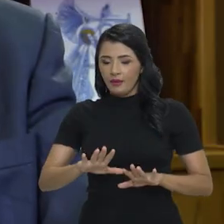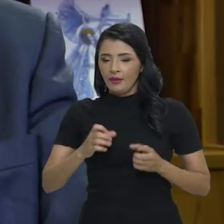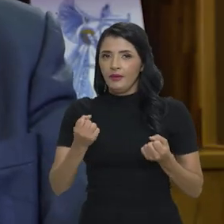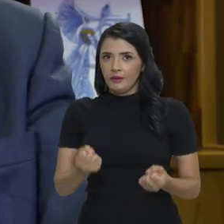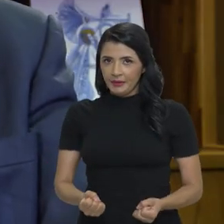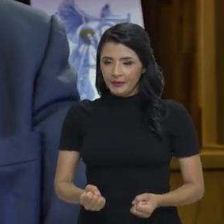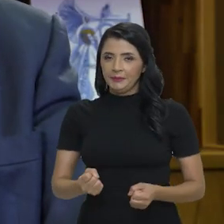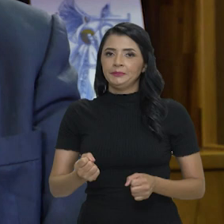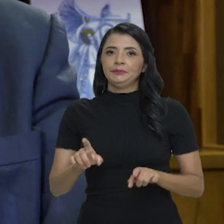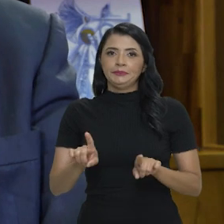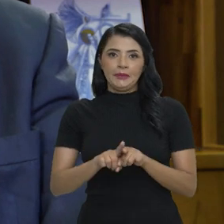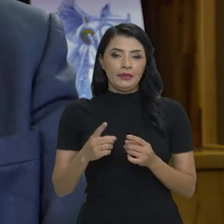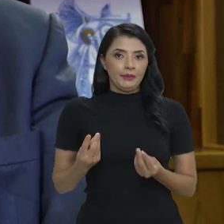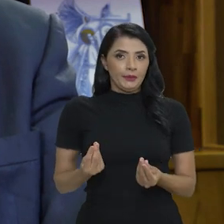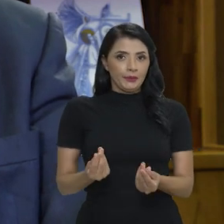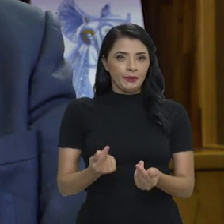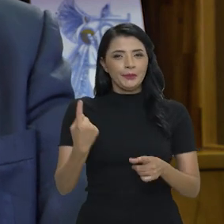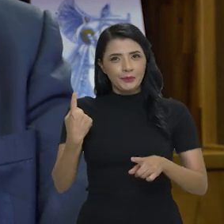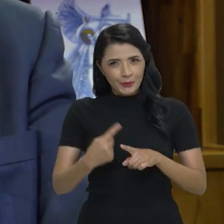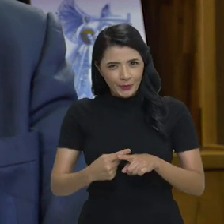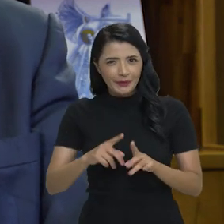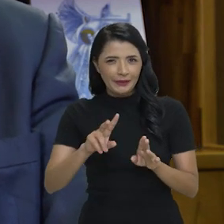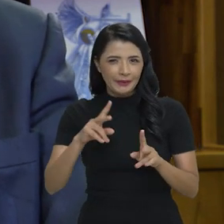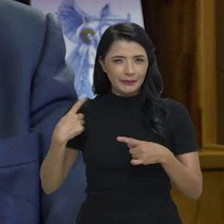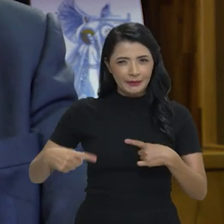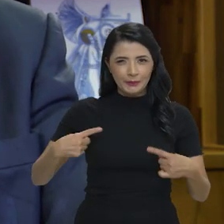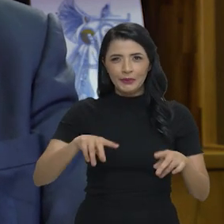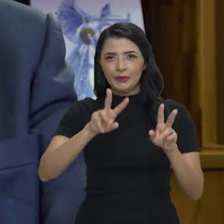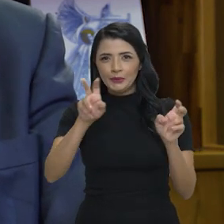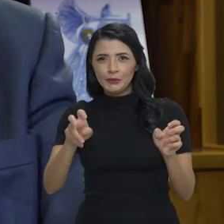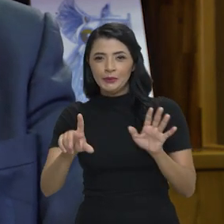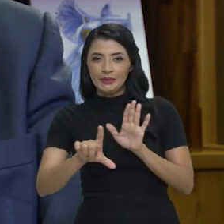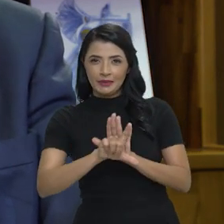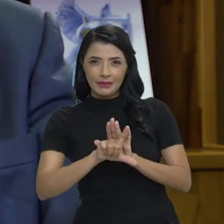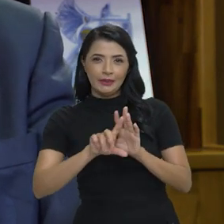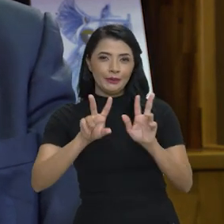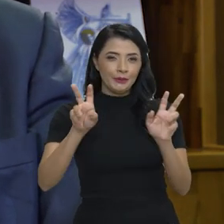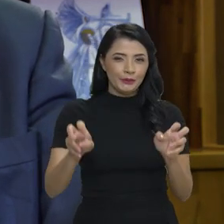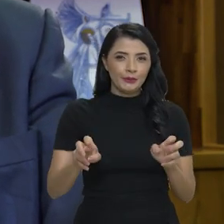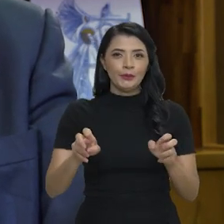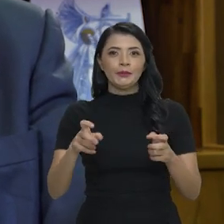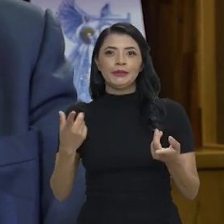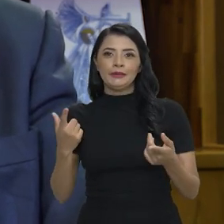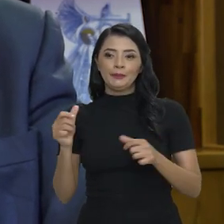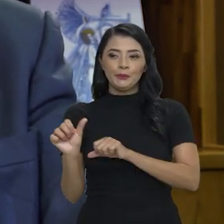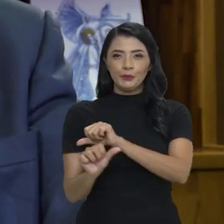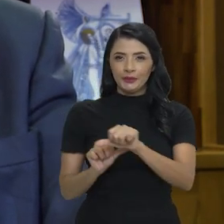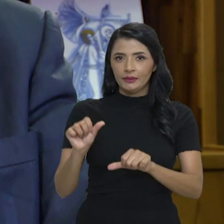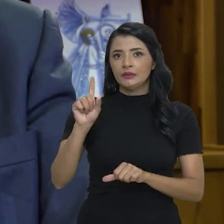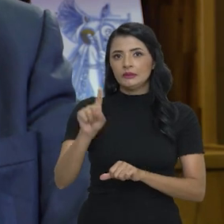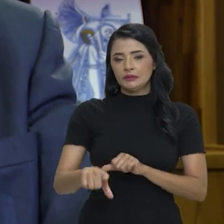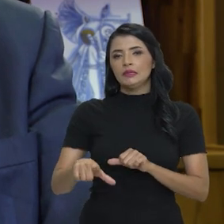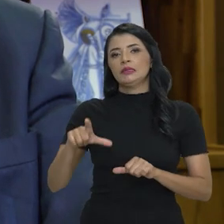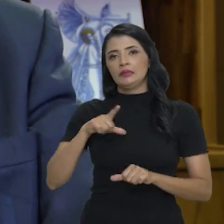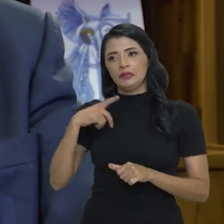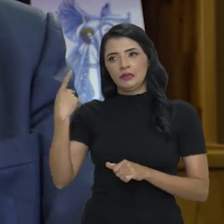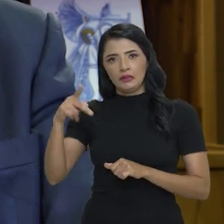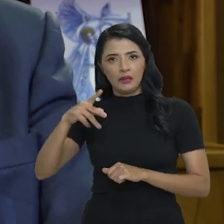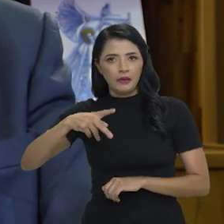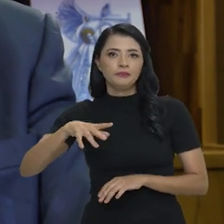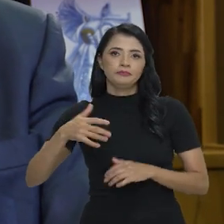ao mesmo tempo. Todo o debate sobre legislação, reformas, ele tem um ingrediente chamado